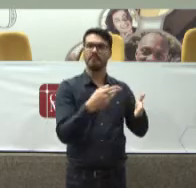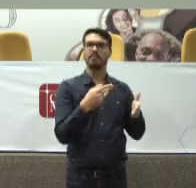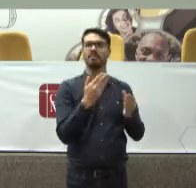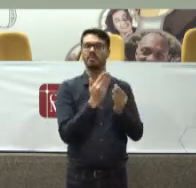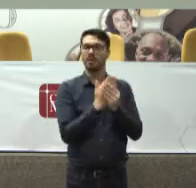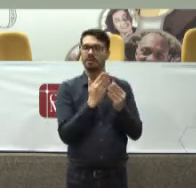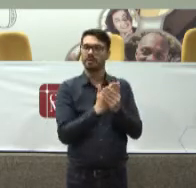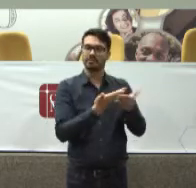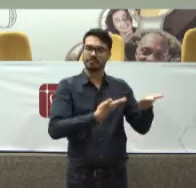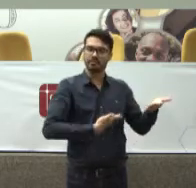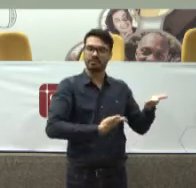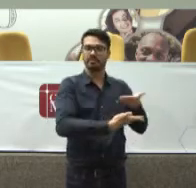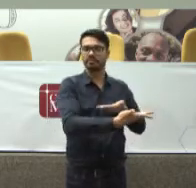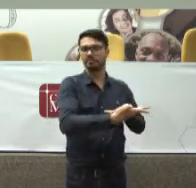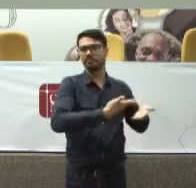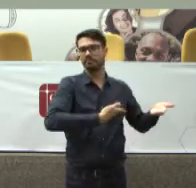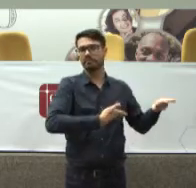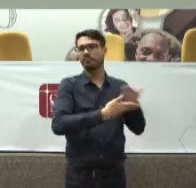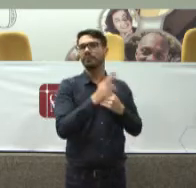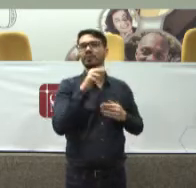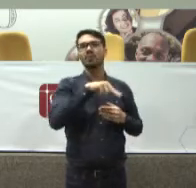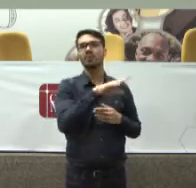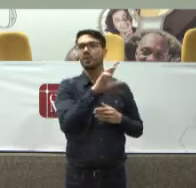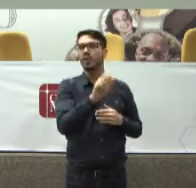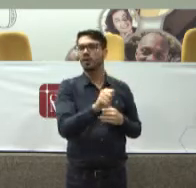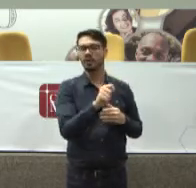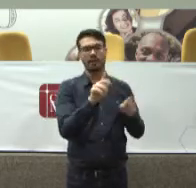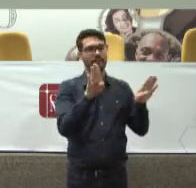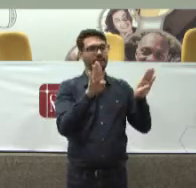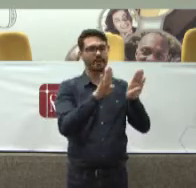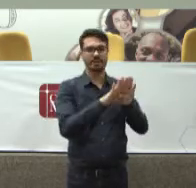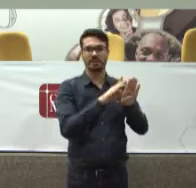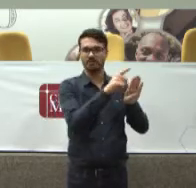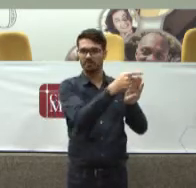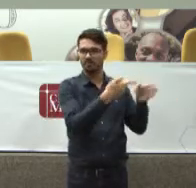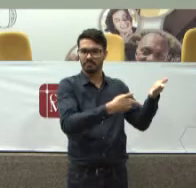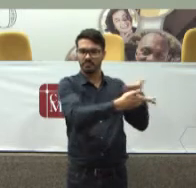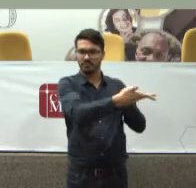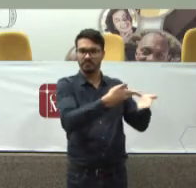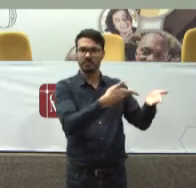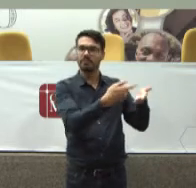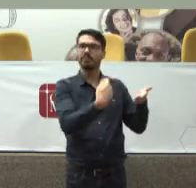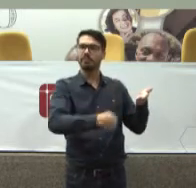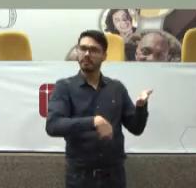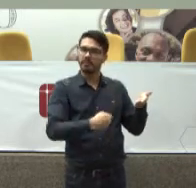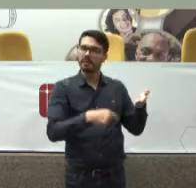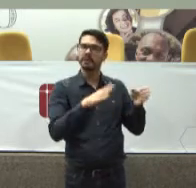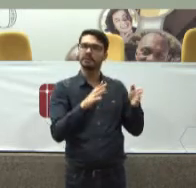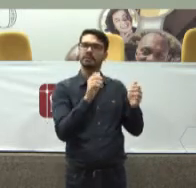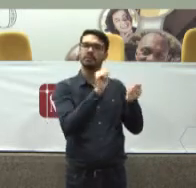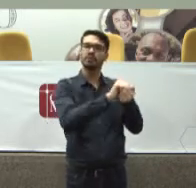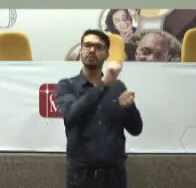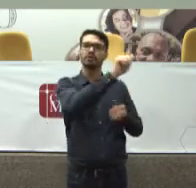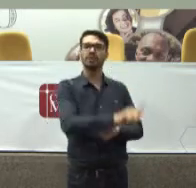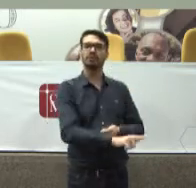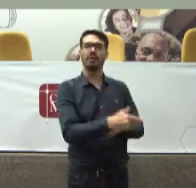processo De negociação Que nunca deve ser Fechado Com eventualmente Ações civis públicas